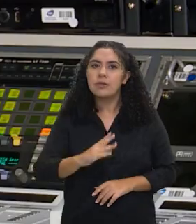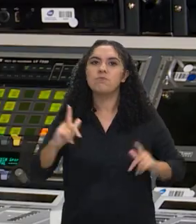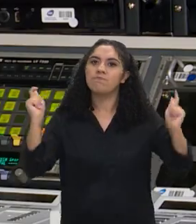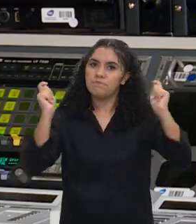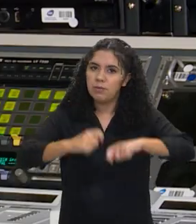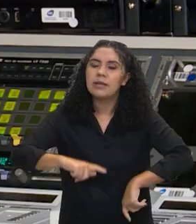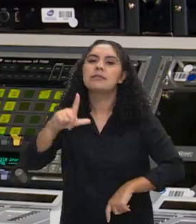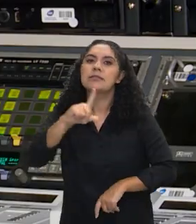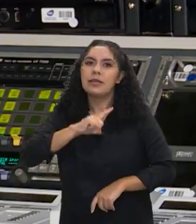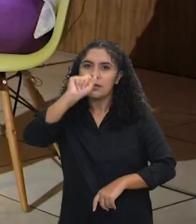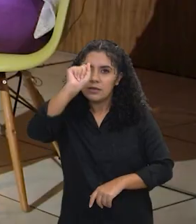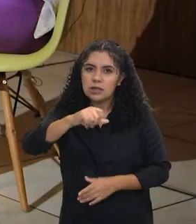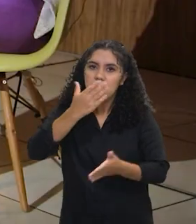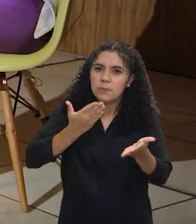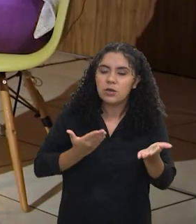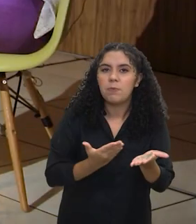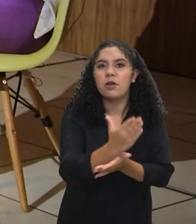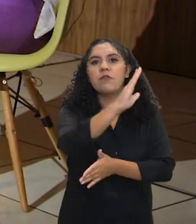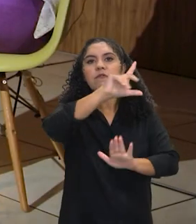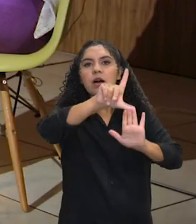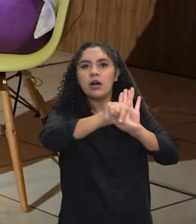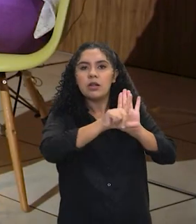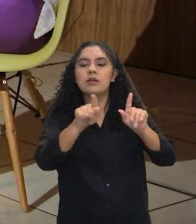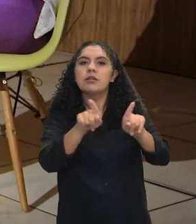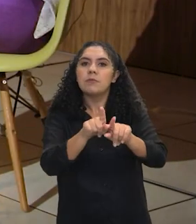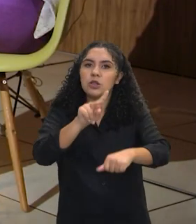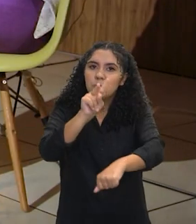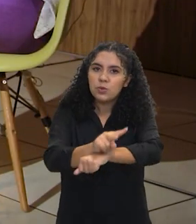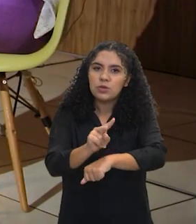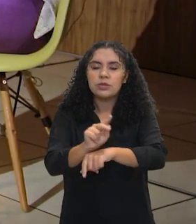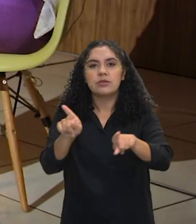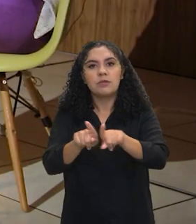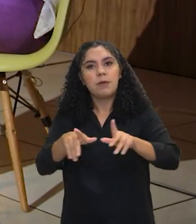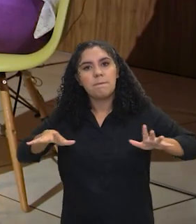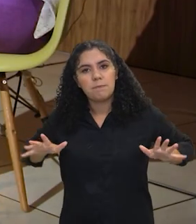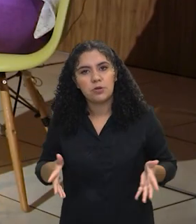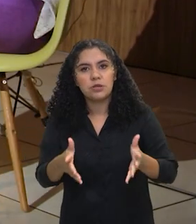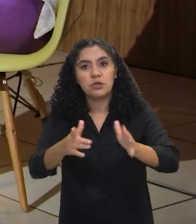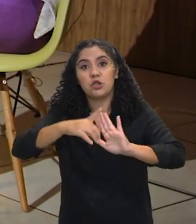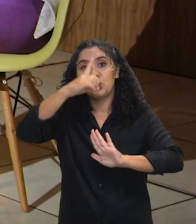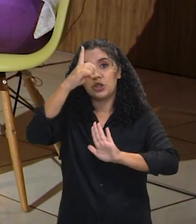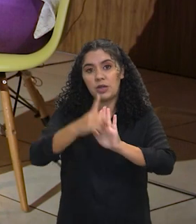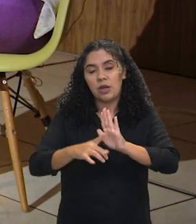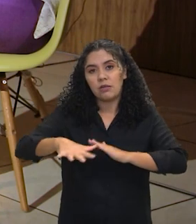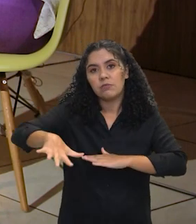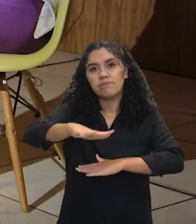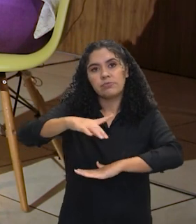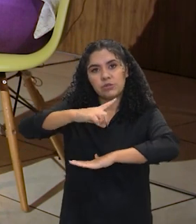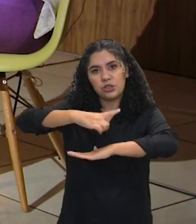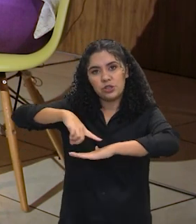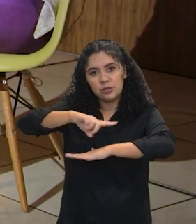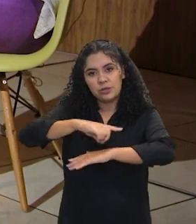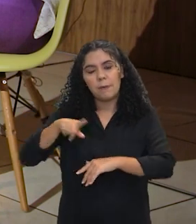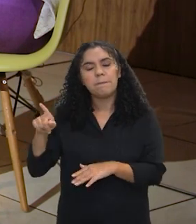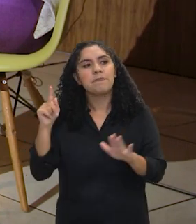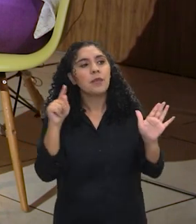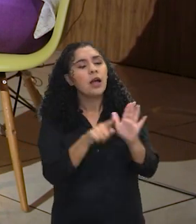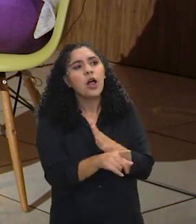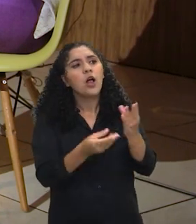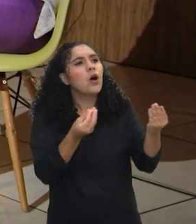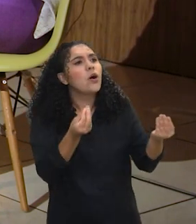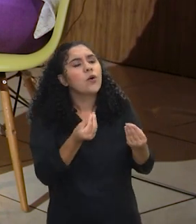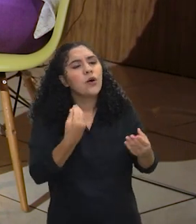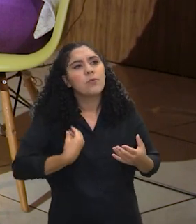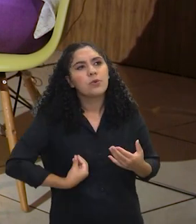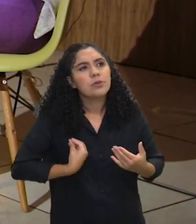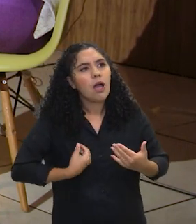apoiar um mecanismo equilibrado de proteção e promoção de direitos no ambiente digital. Certo. Então, como é que está o andamento em